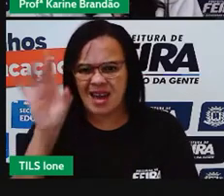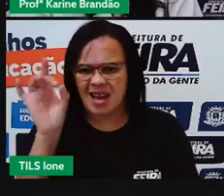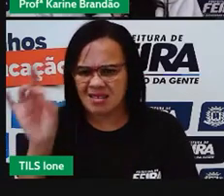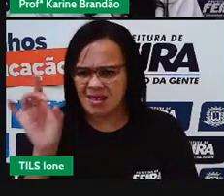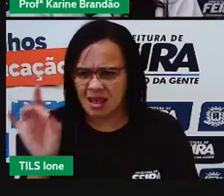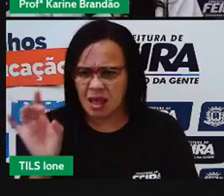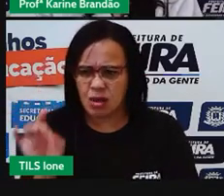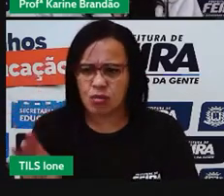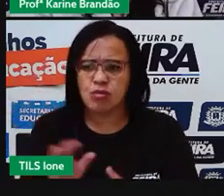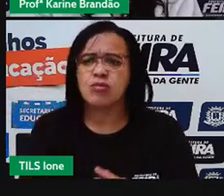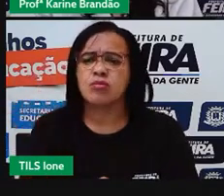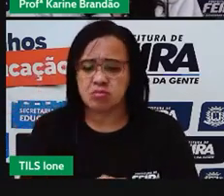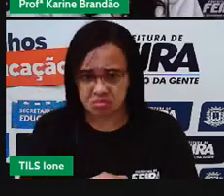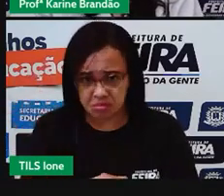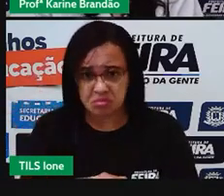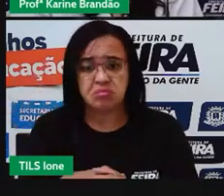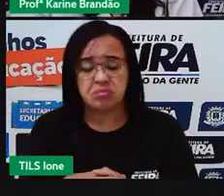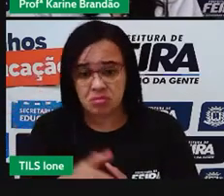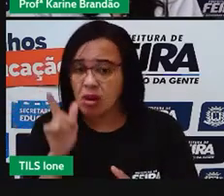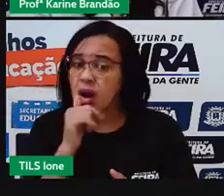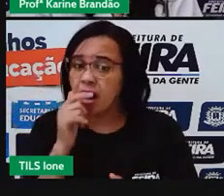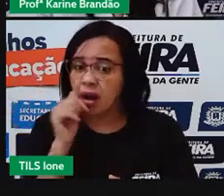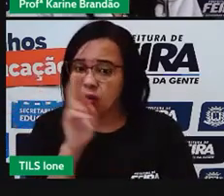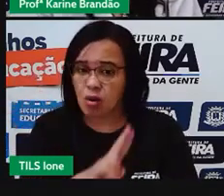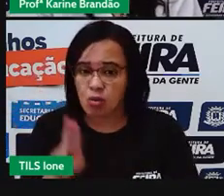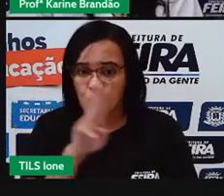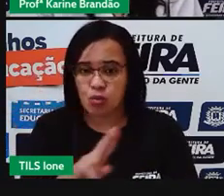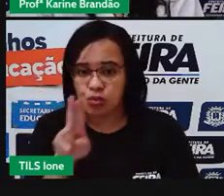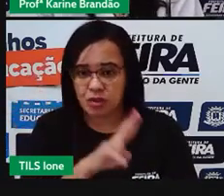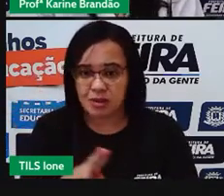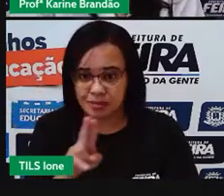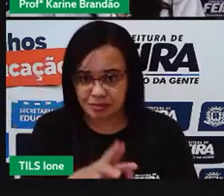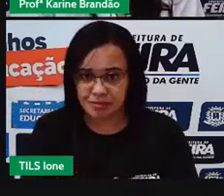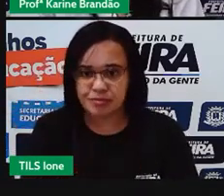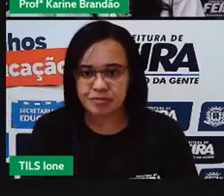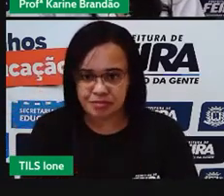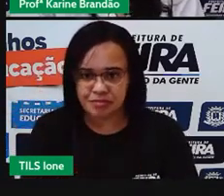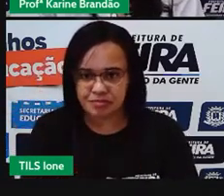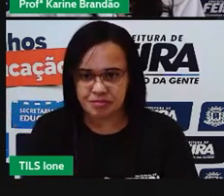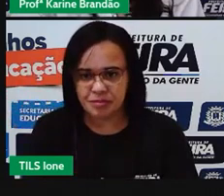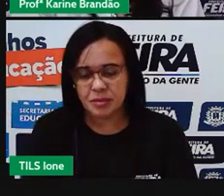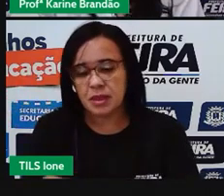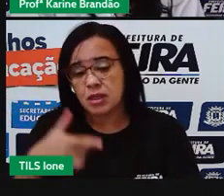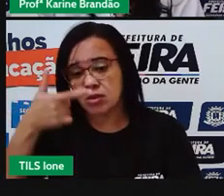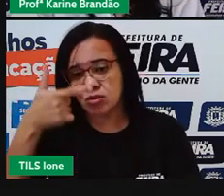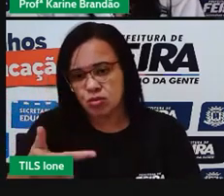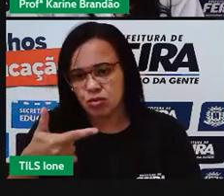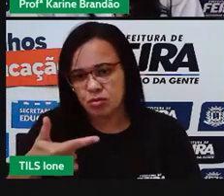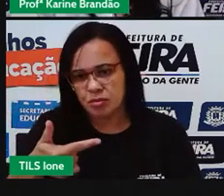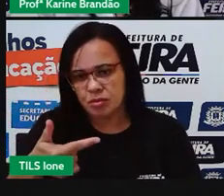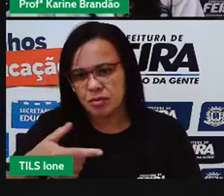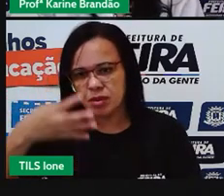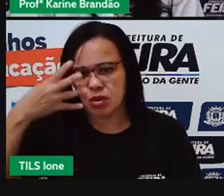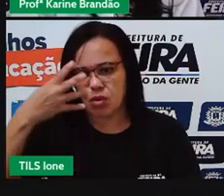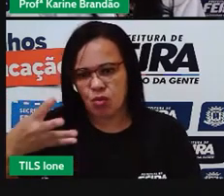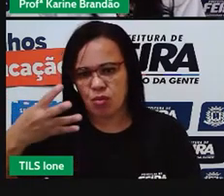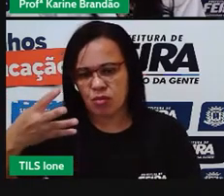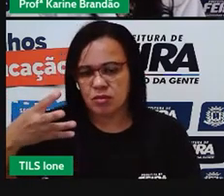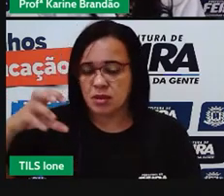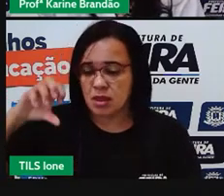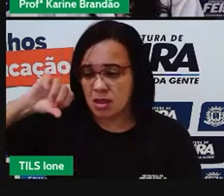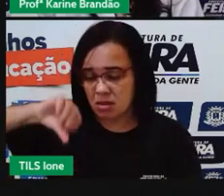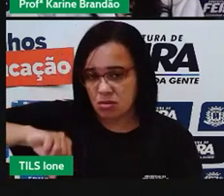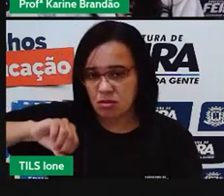de água, são gastos por cada quilo de arroz. Então, quando eu compro um quilo de arroz, eu estou gastando,